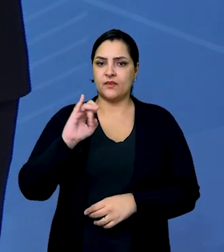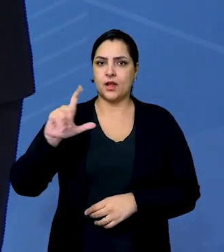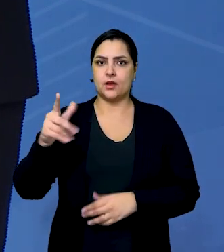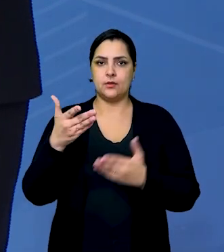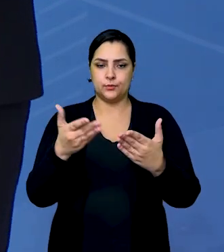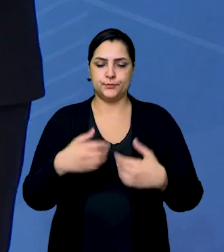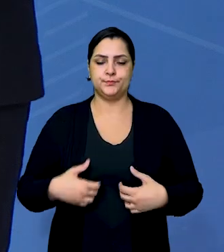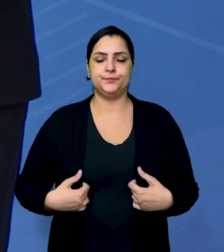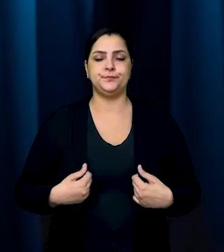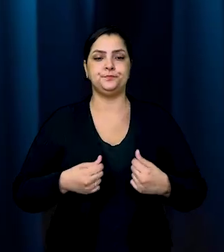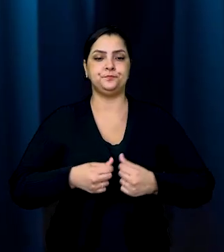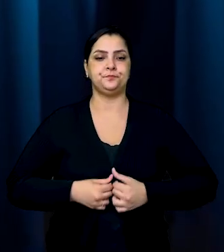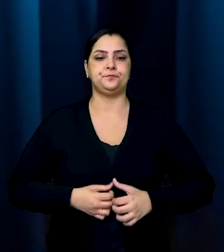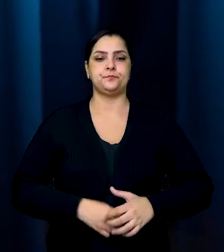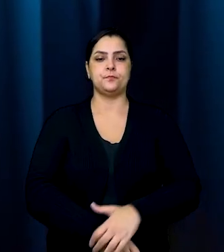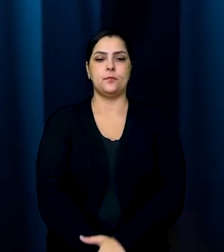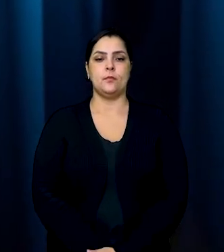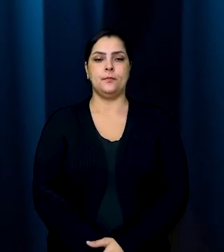de Rafael Silva.